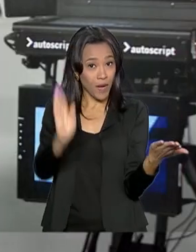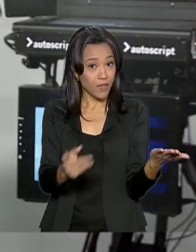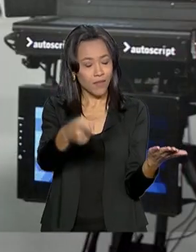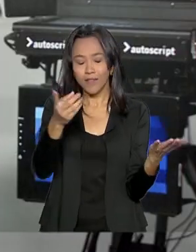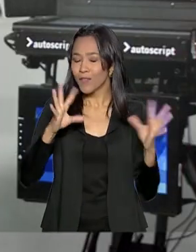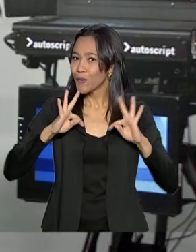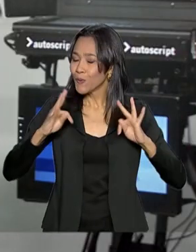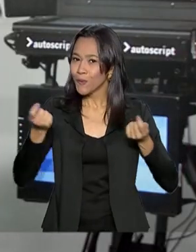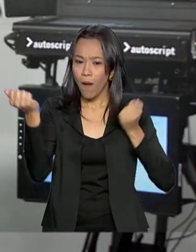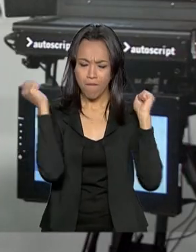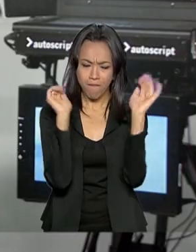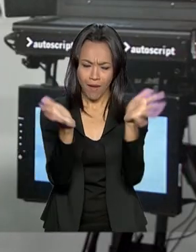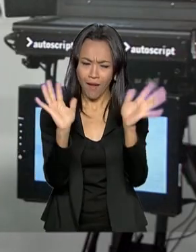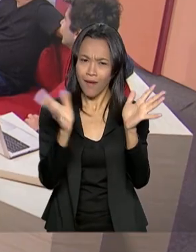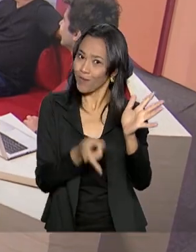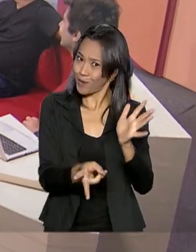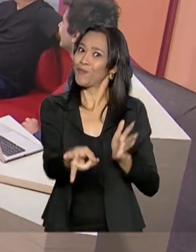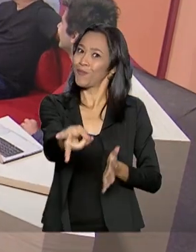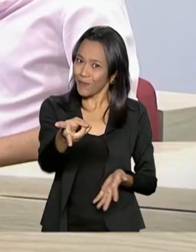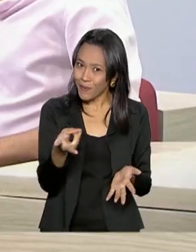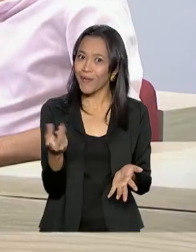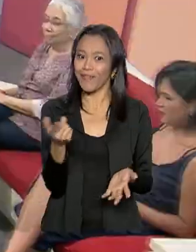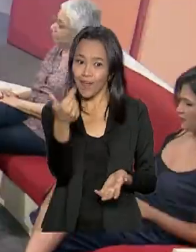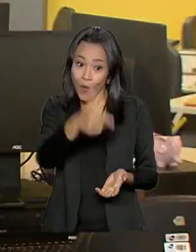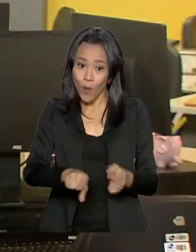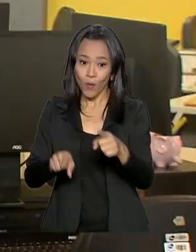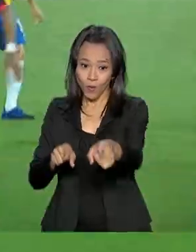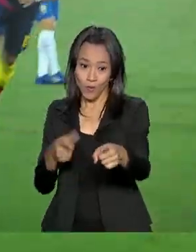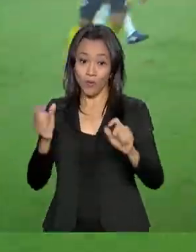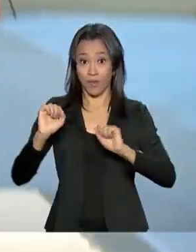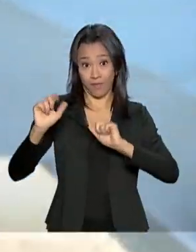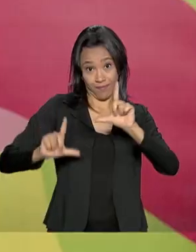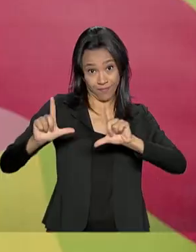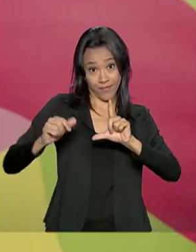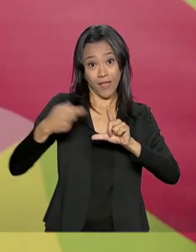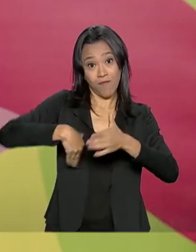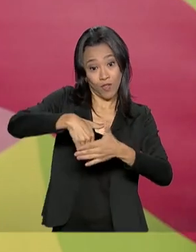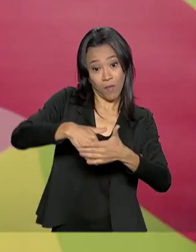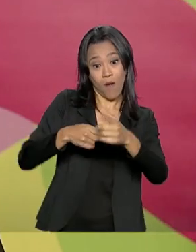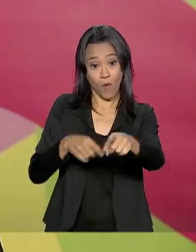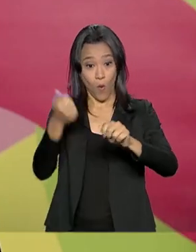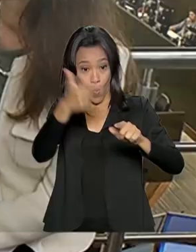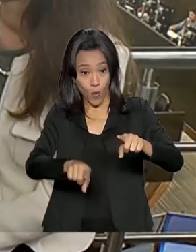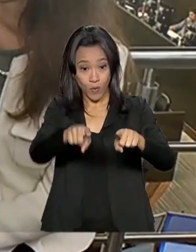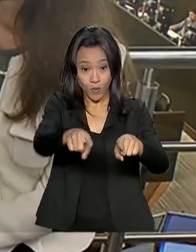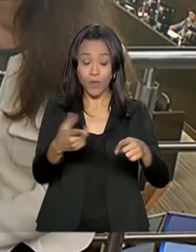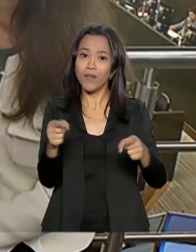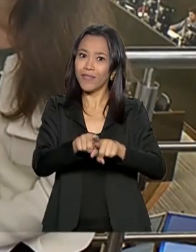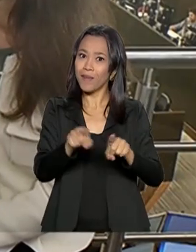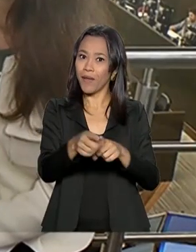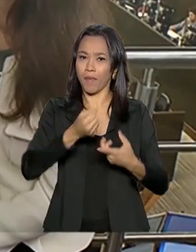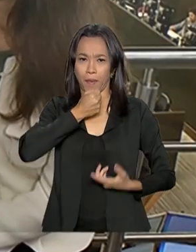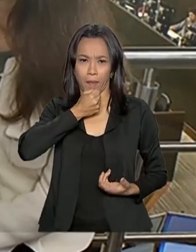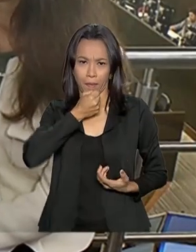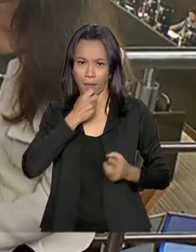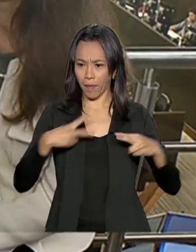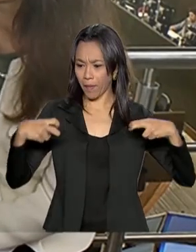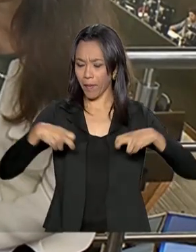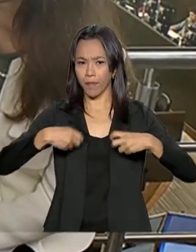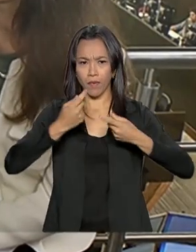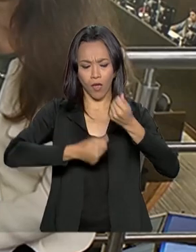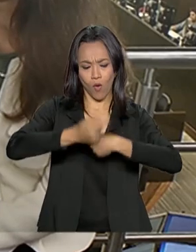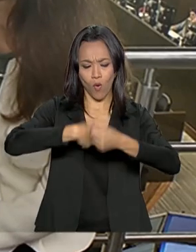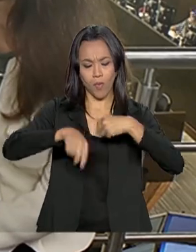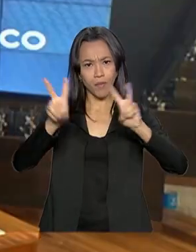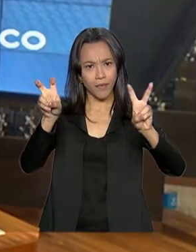totalmente em libras continua, sem censura, estádio, fique ligado e o premiado cenário econômico